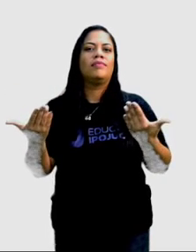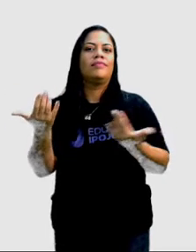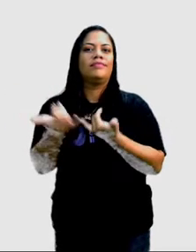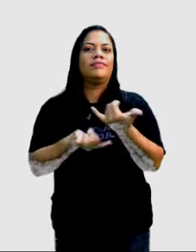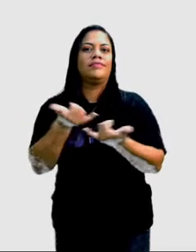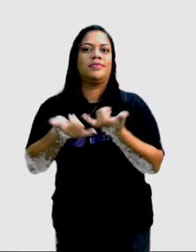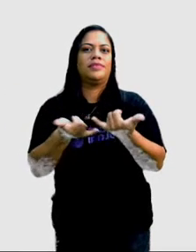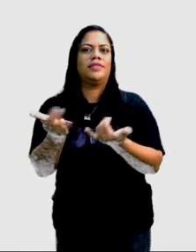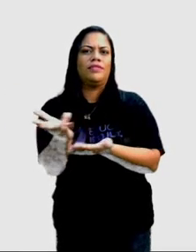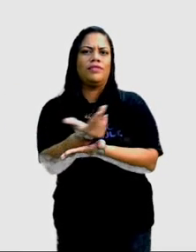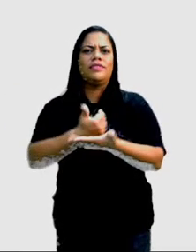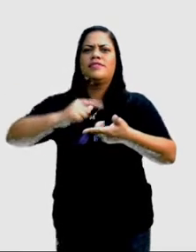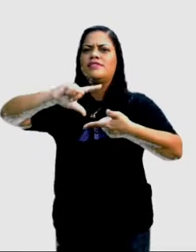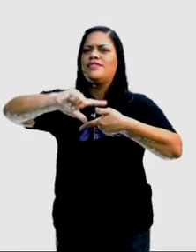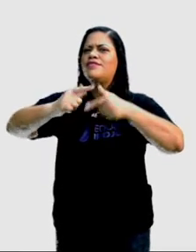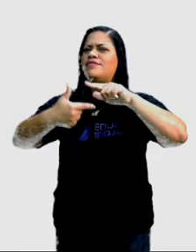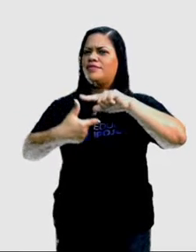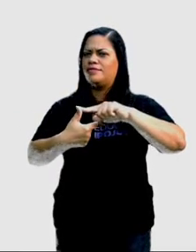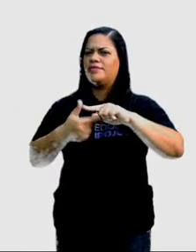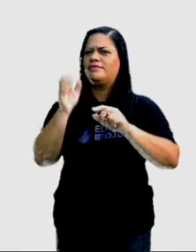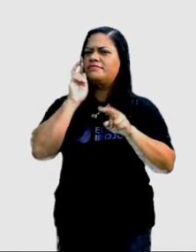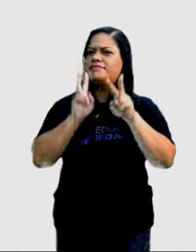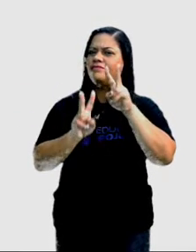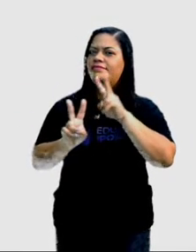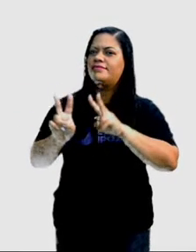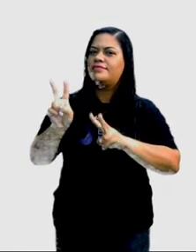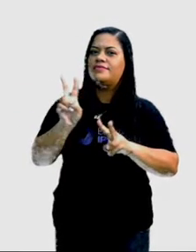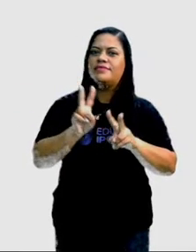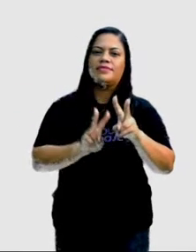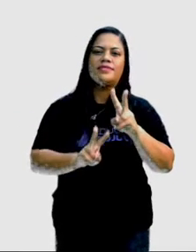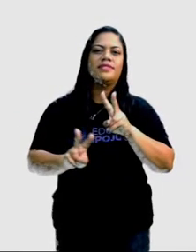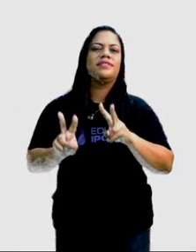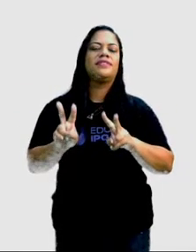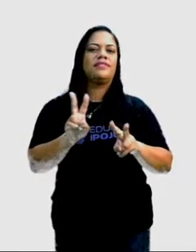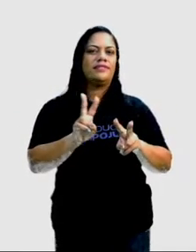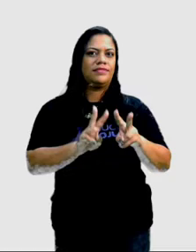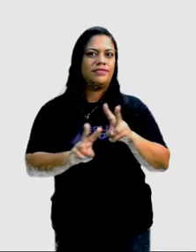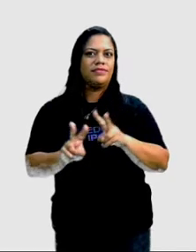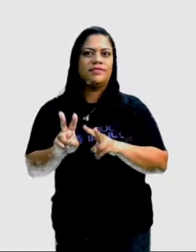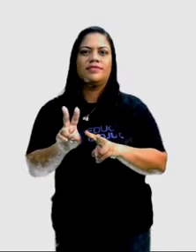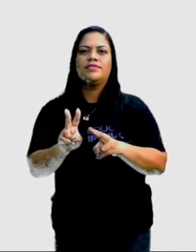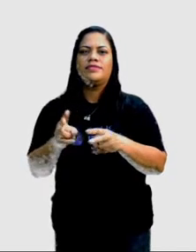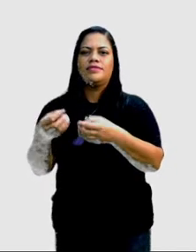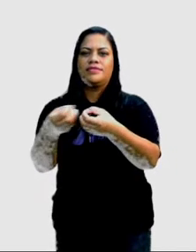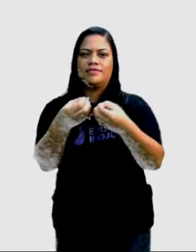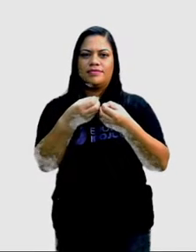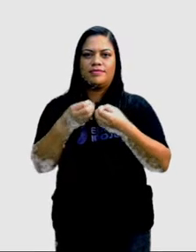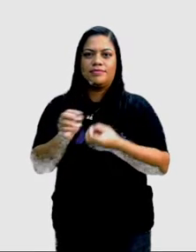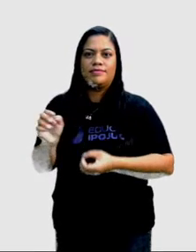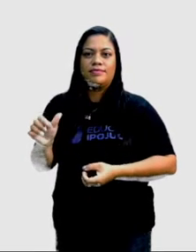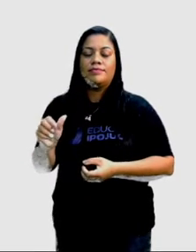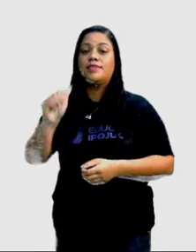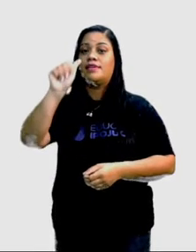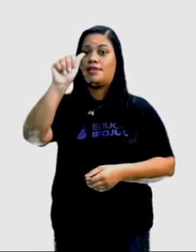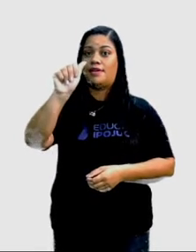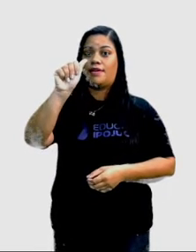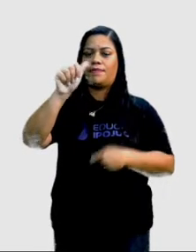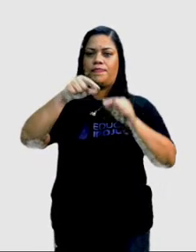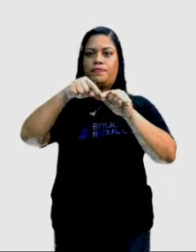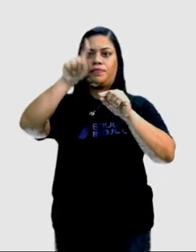Observa bem direitinho aí, essa imagem. As bolinhas estão perto. Então, a letra A,